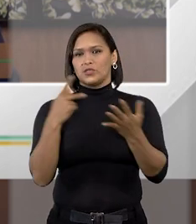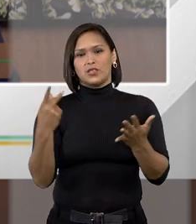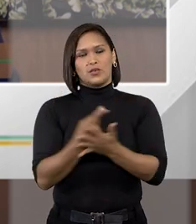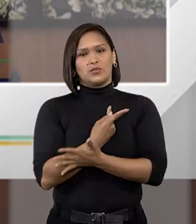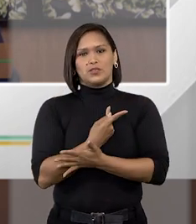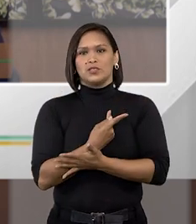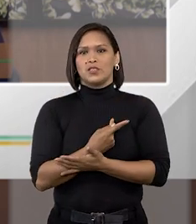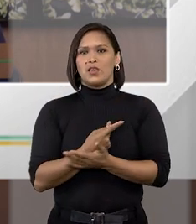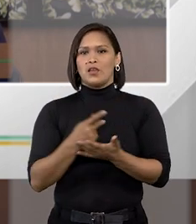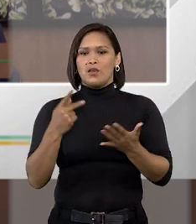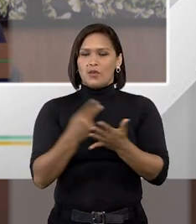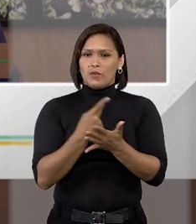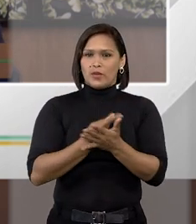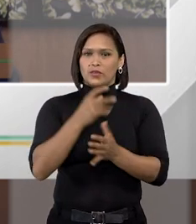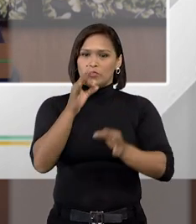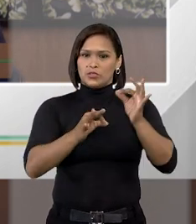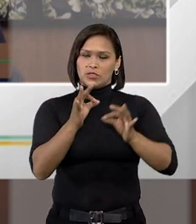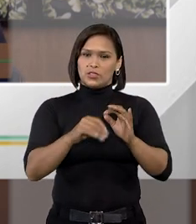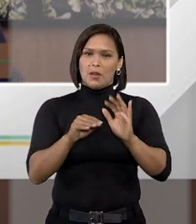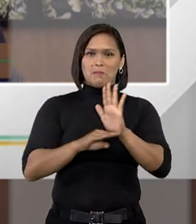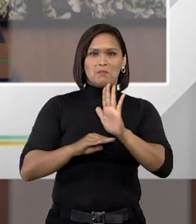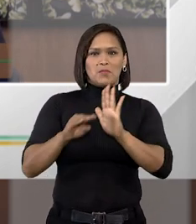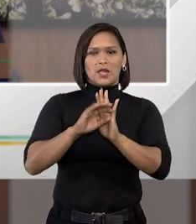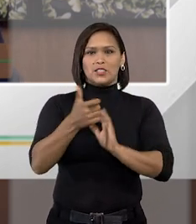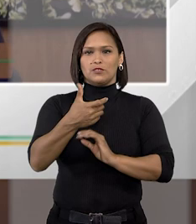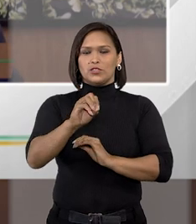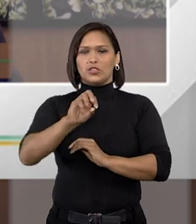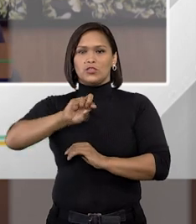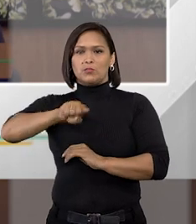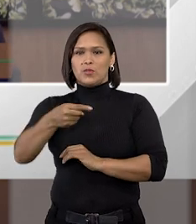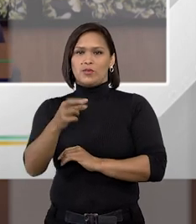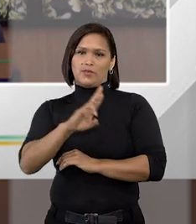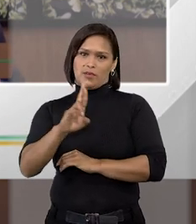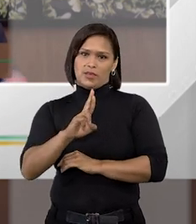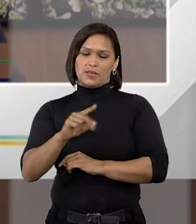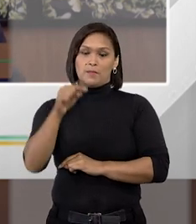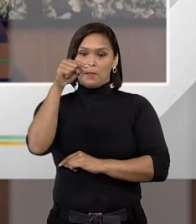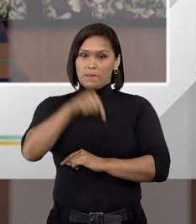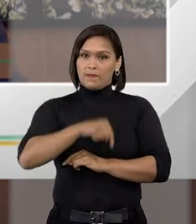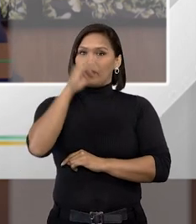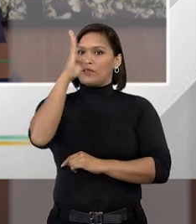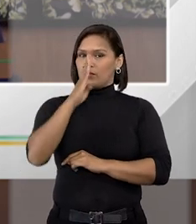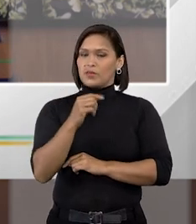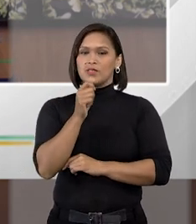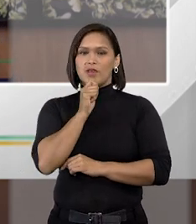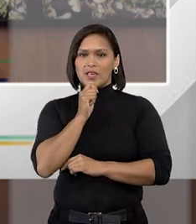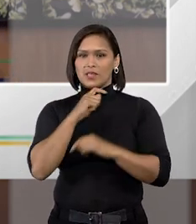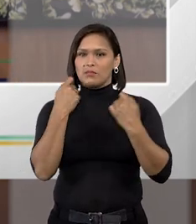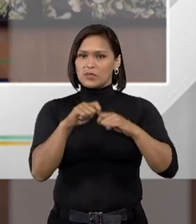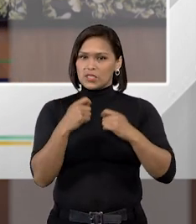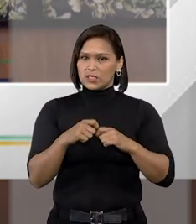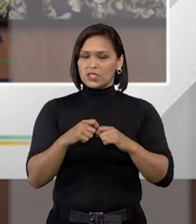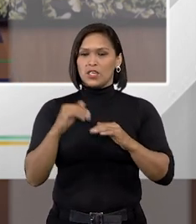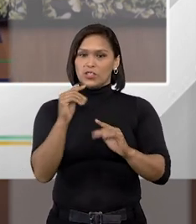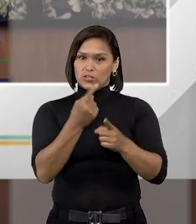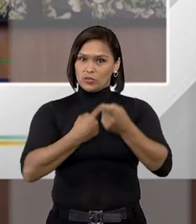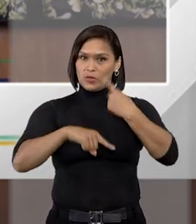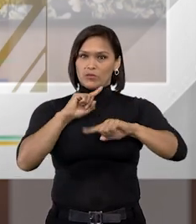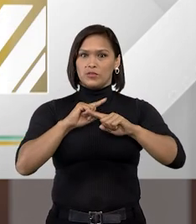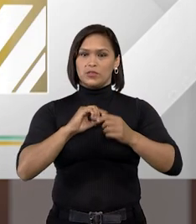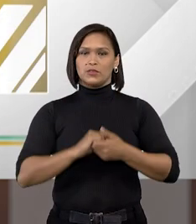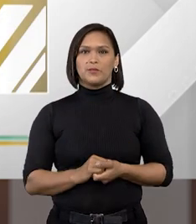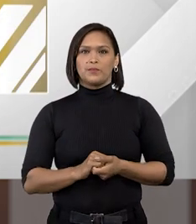indenização por erros judiciários para passar de 20 mil reais então aqui a gente ainda precisa de uma grande evolução